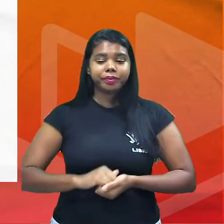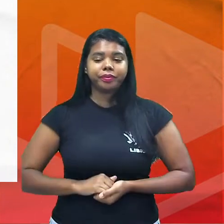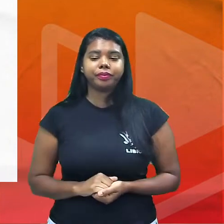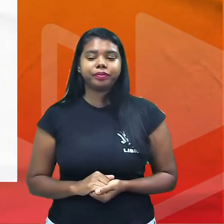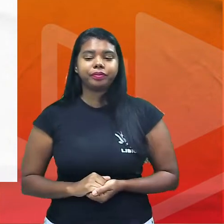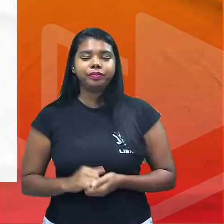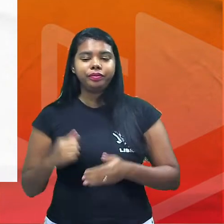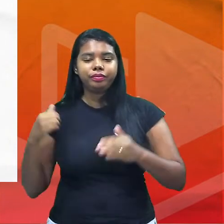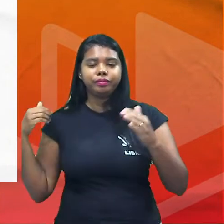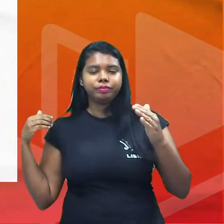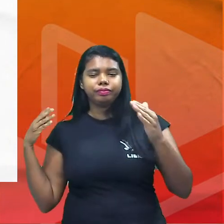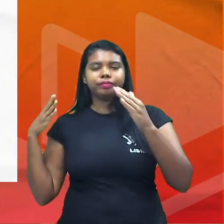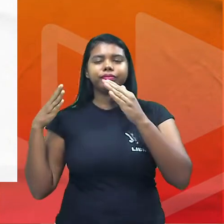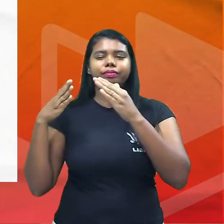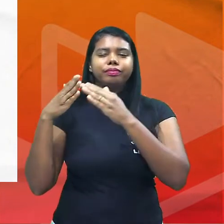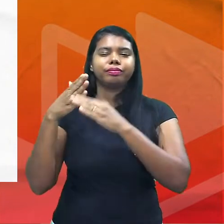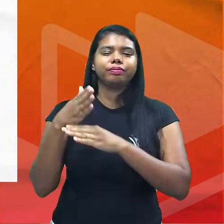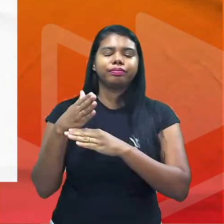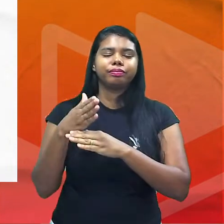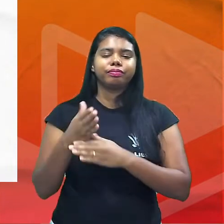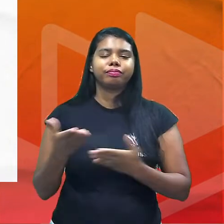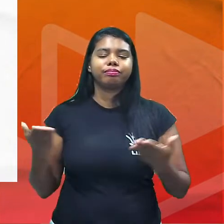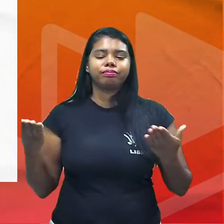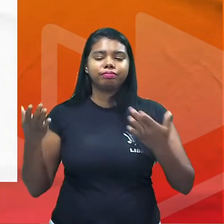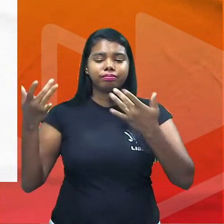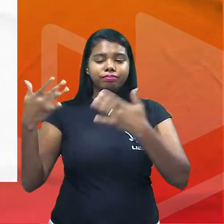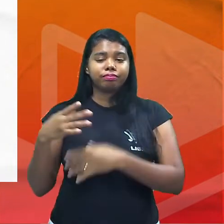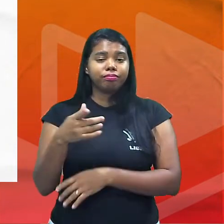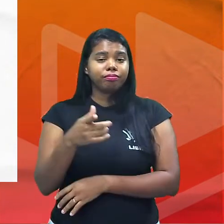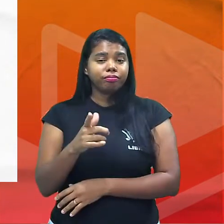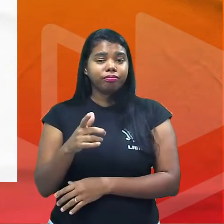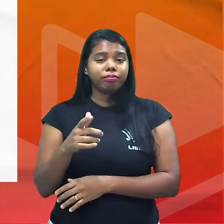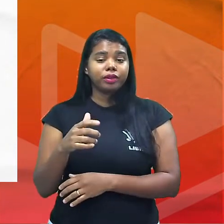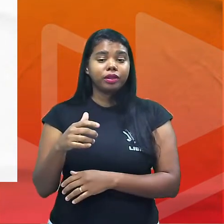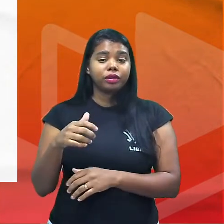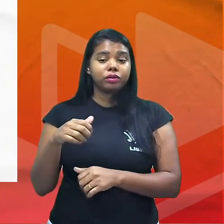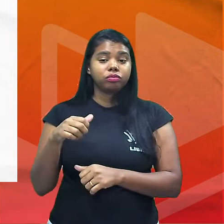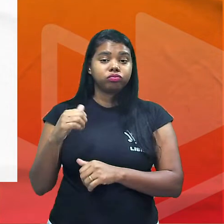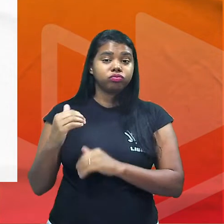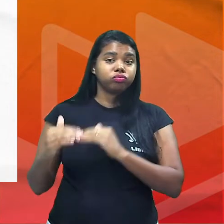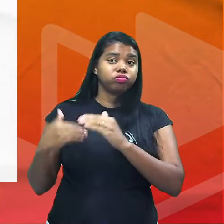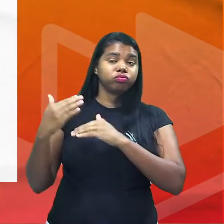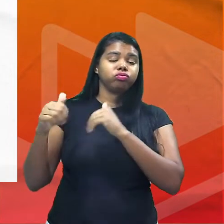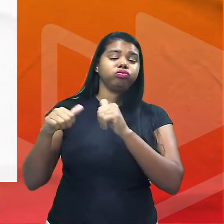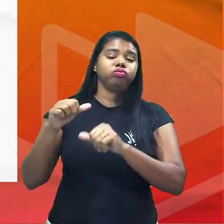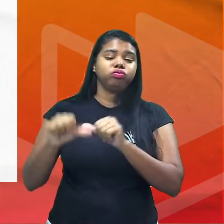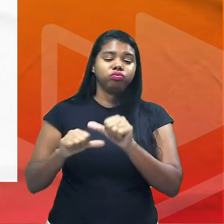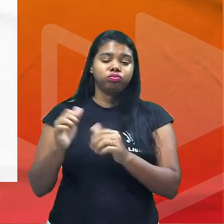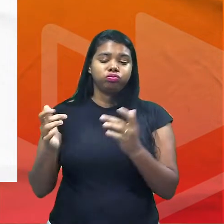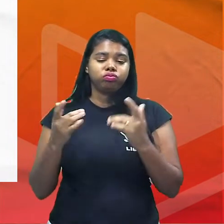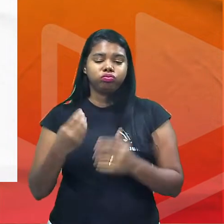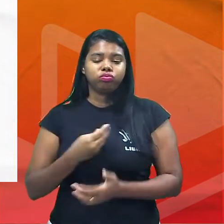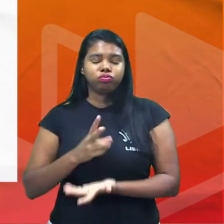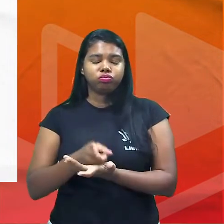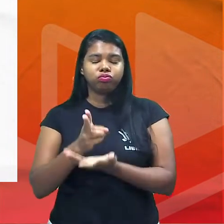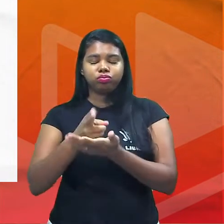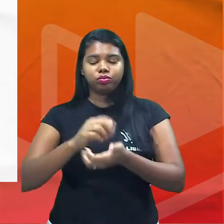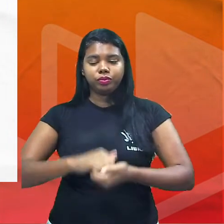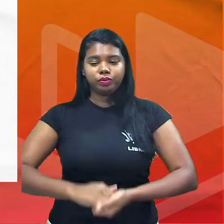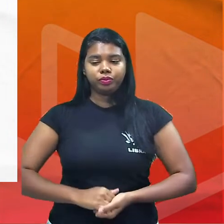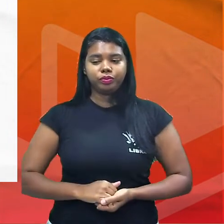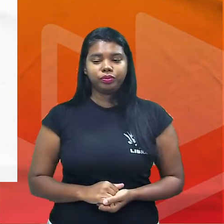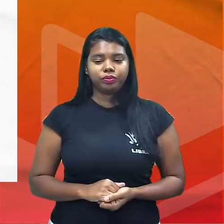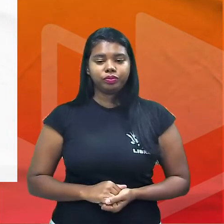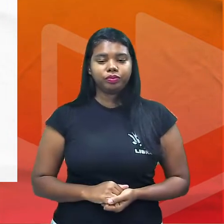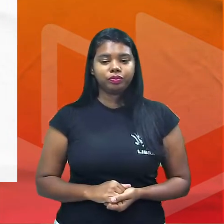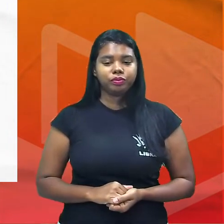ultrapassados em curto espaço do tempo se não nos atualizarmos constantemente ele fala